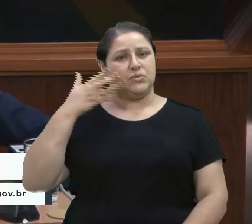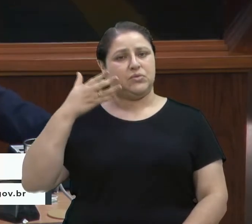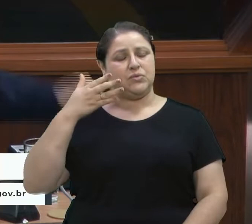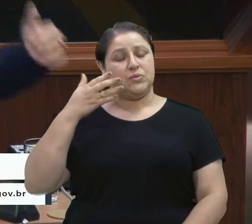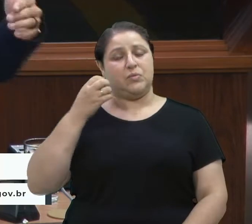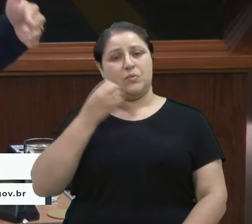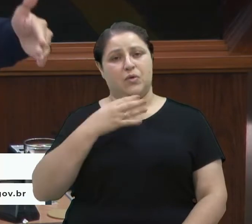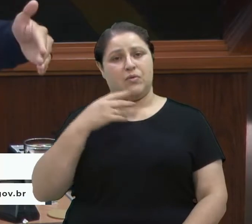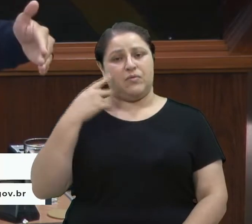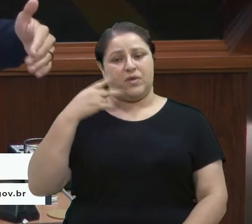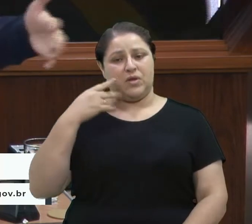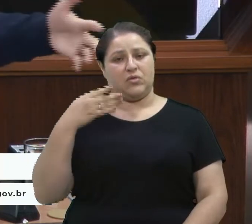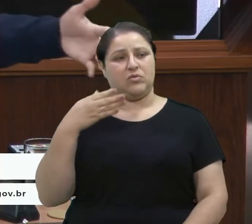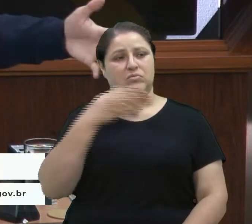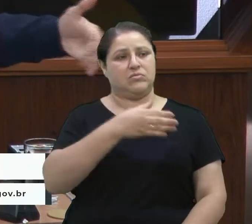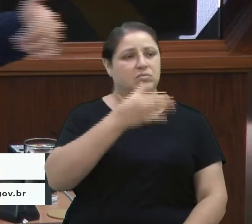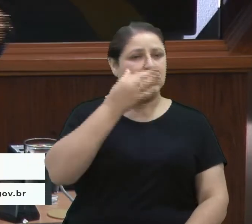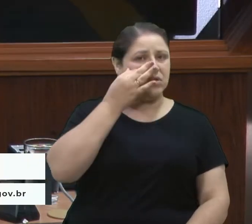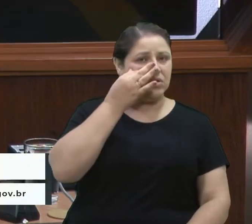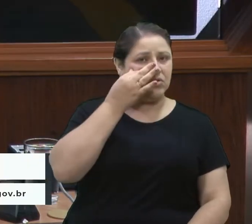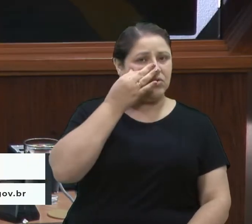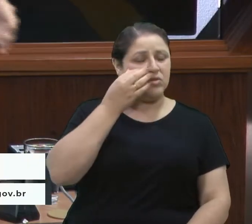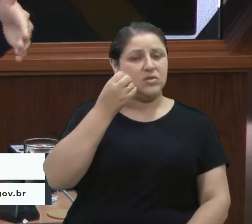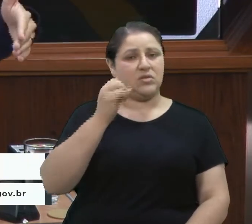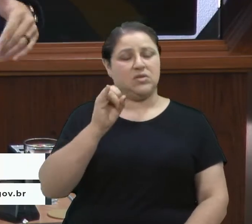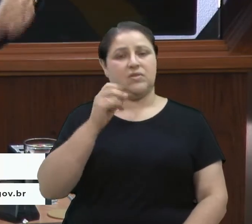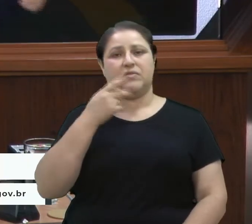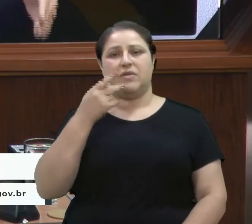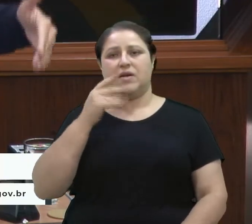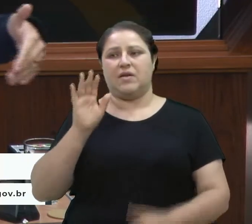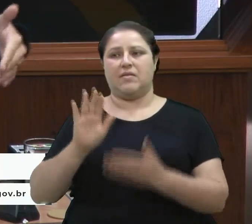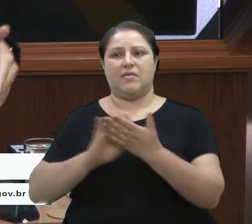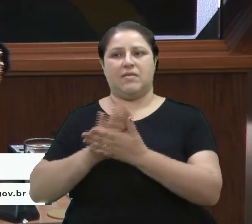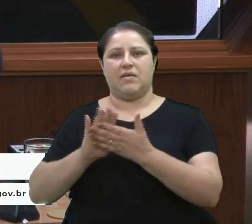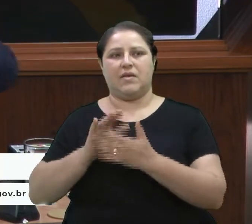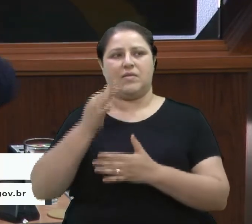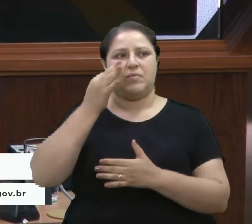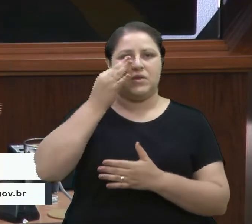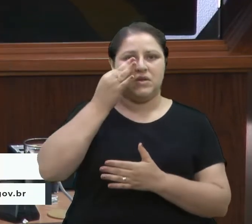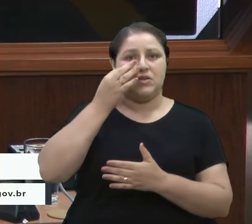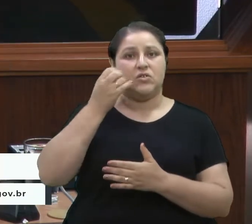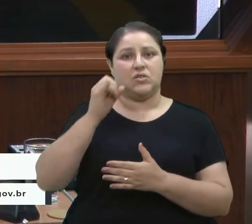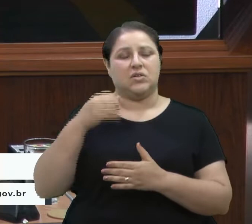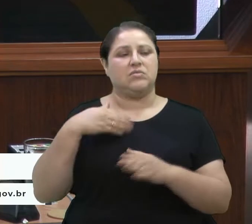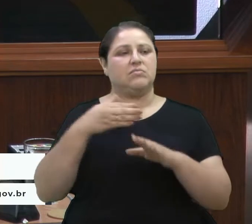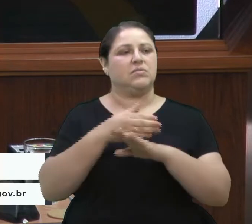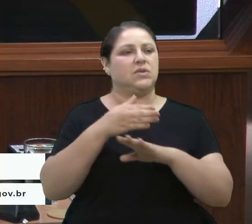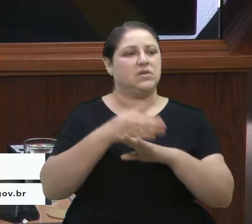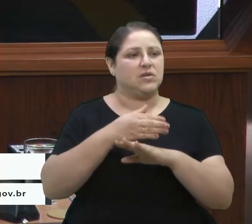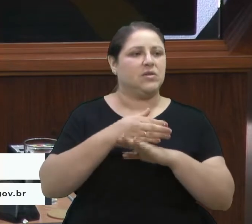quando a gente fala sem estar lá presente, uma coisa. Agora, ir lá e vivenciar, e ser um usuário é bem diferente.